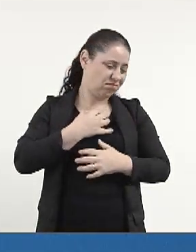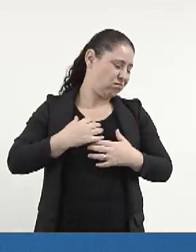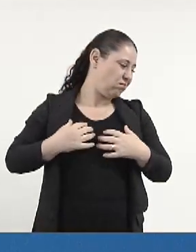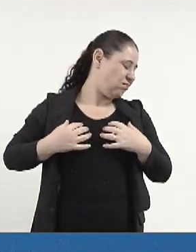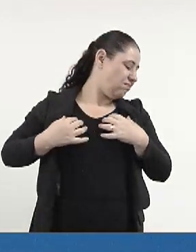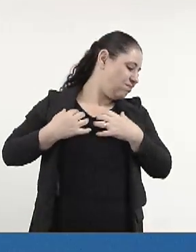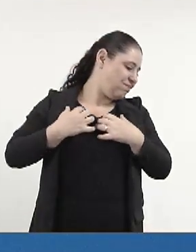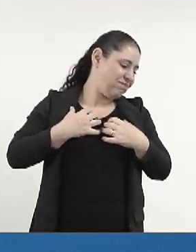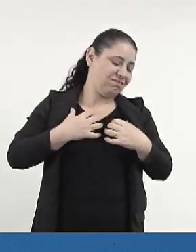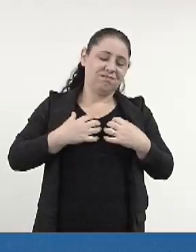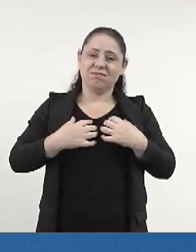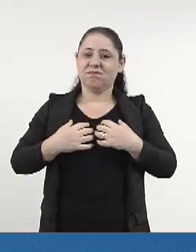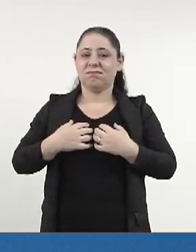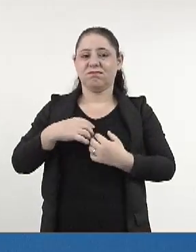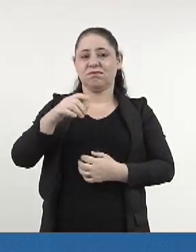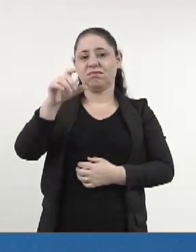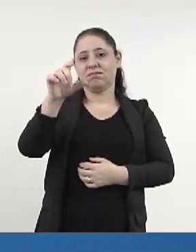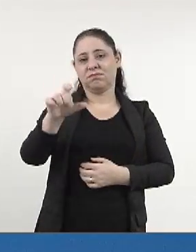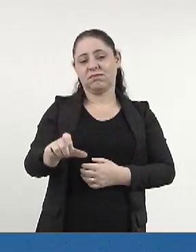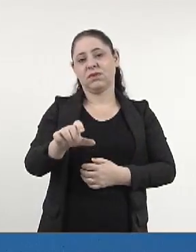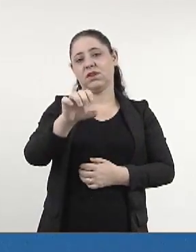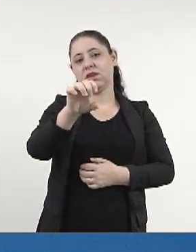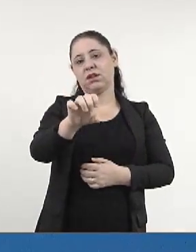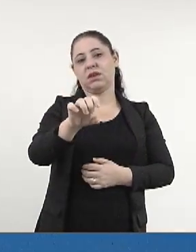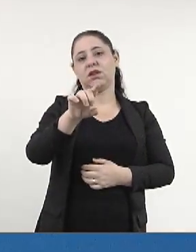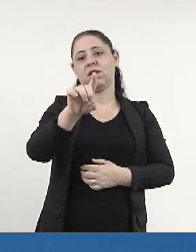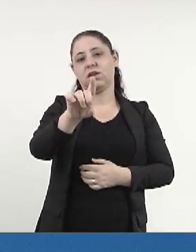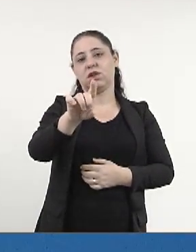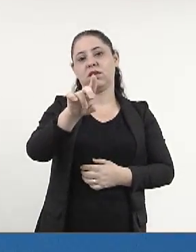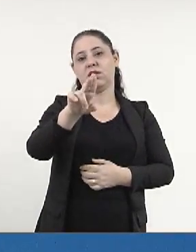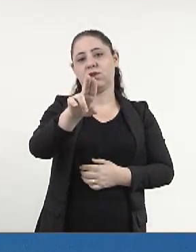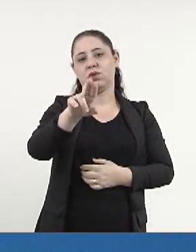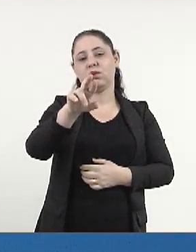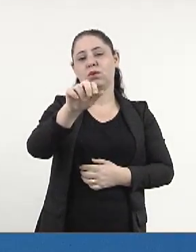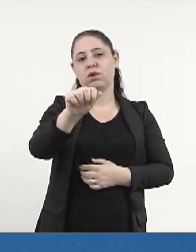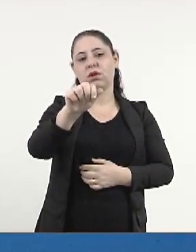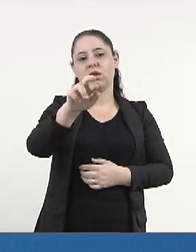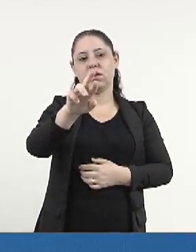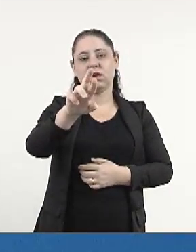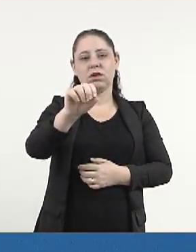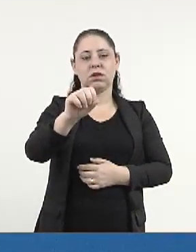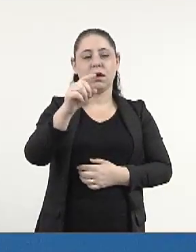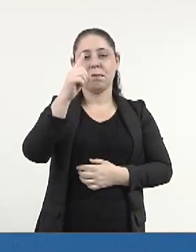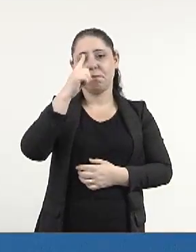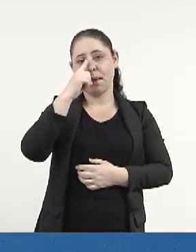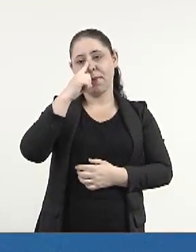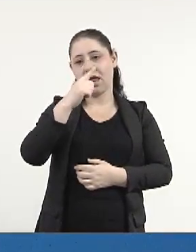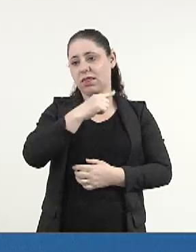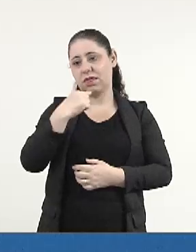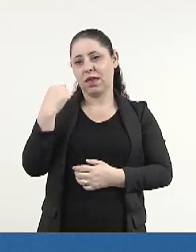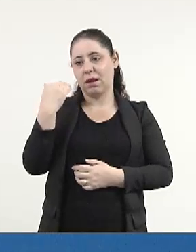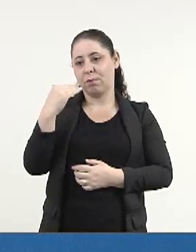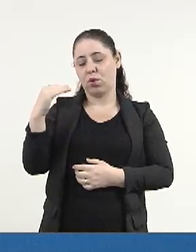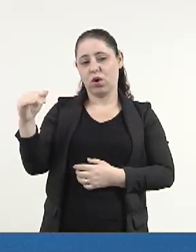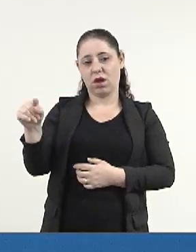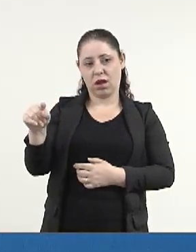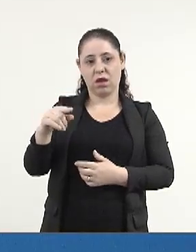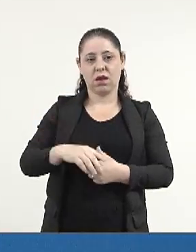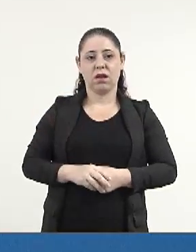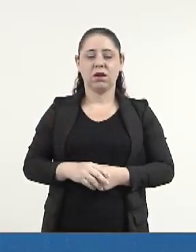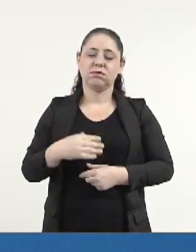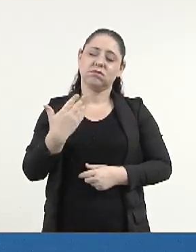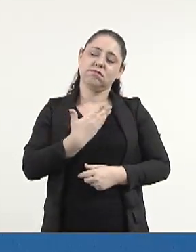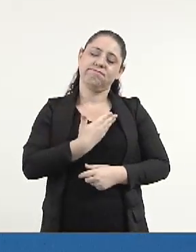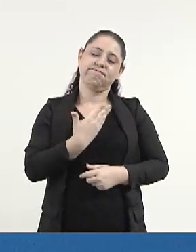à senhora Eduarda Almeidinha Maia, em razão do falecimento da sua mãe, nossa querida amiga e